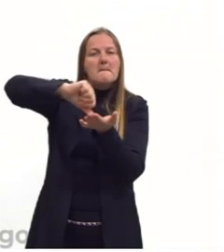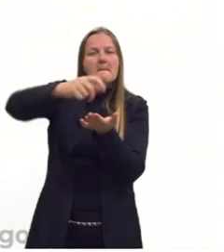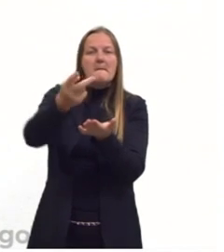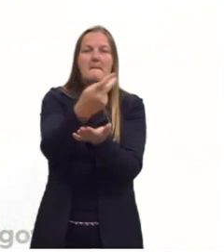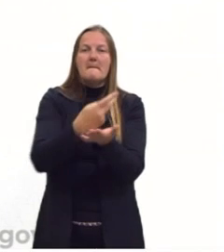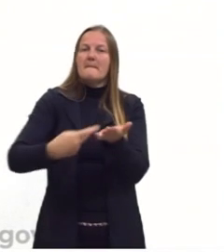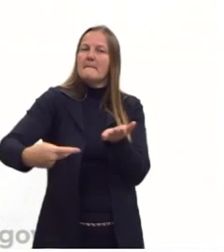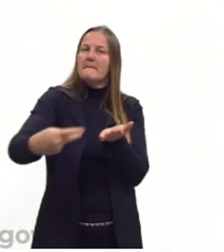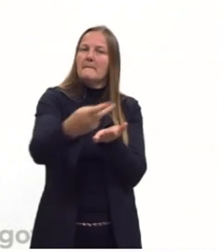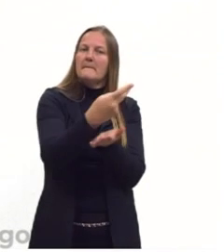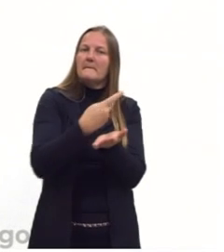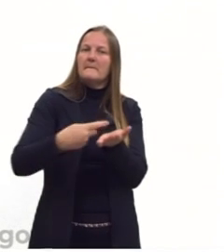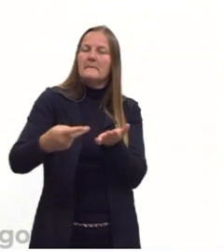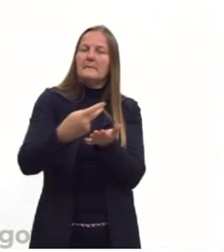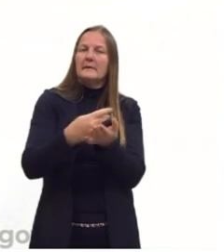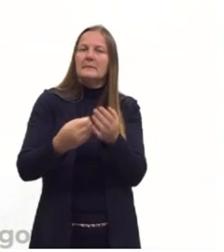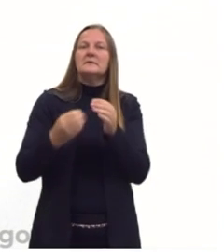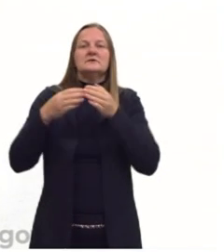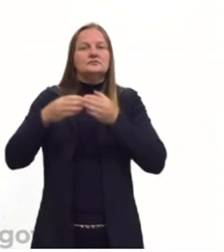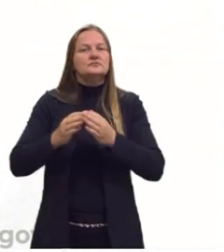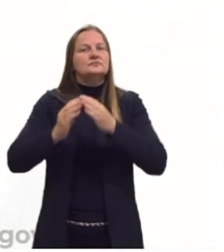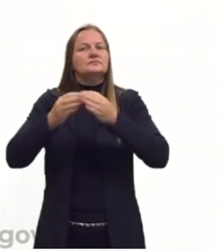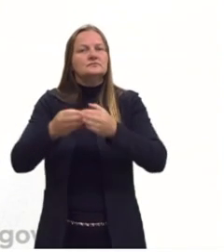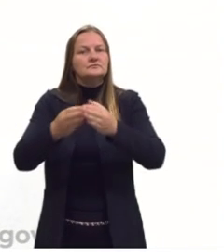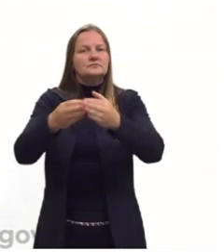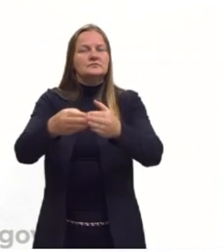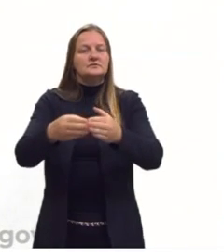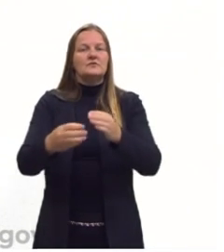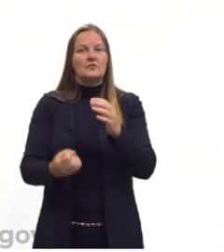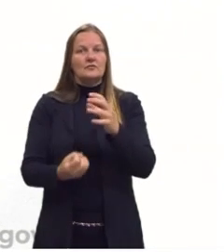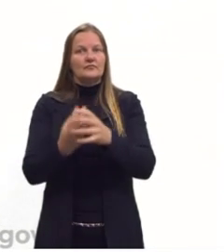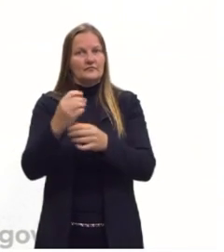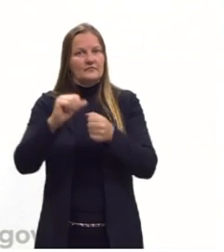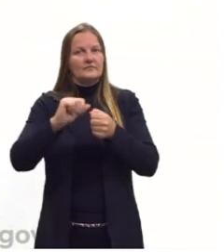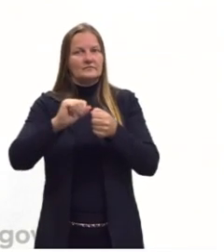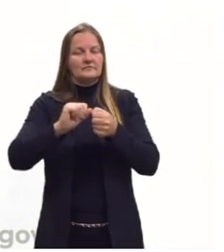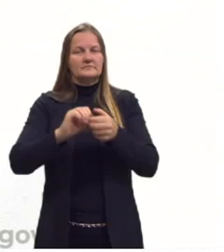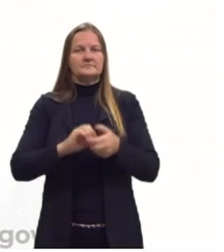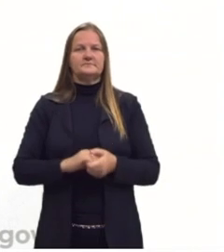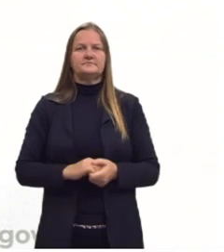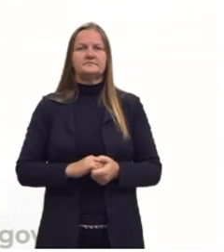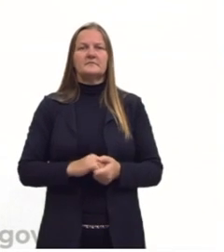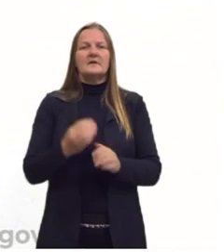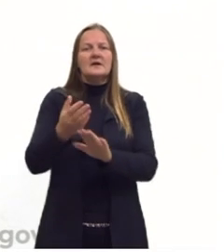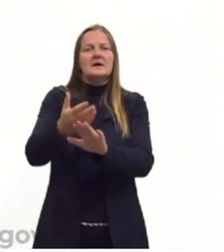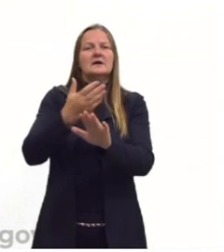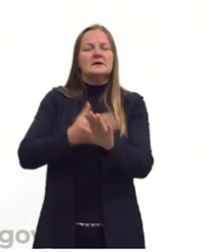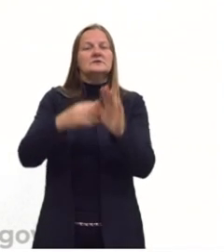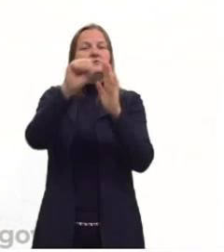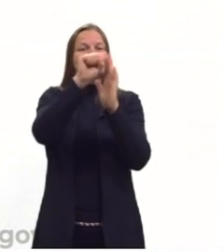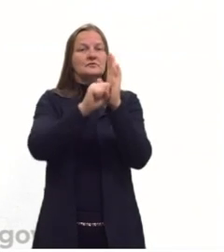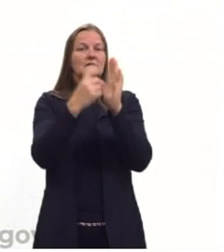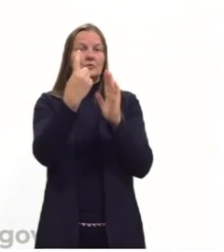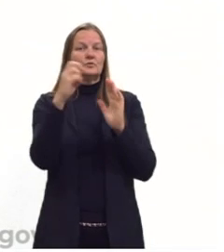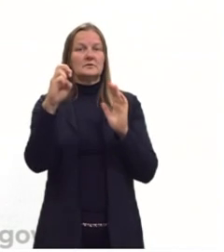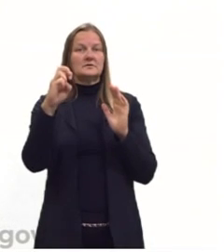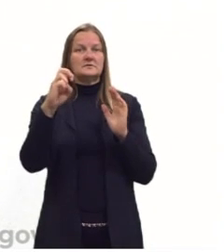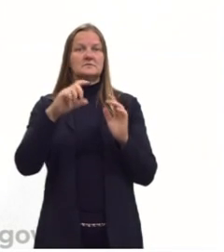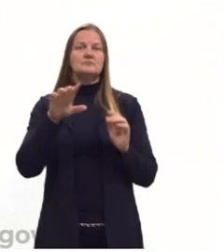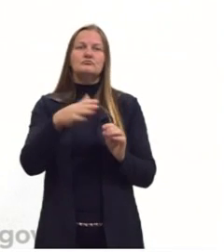descobrimento, da época que essas grandes navegações foram realizadas. E antes do século XV, então,